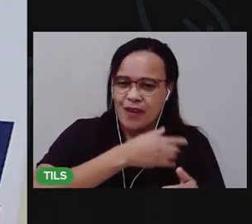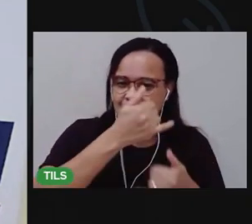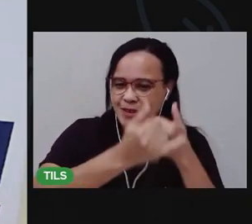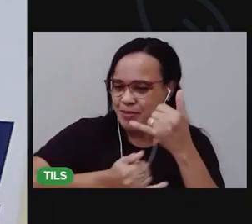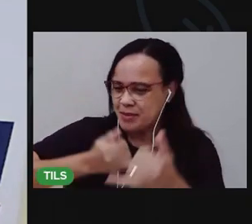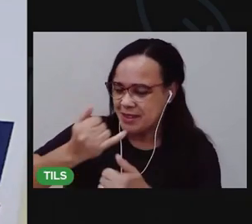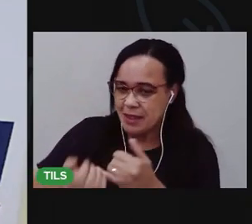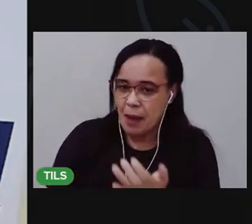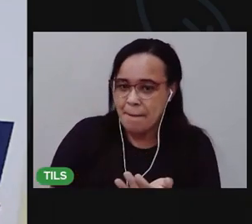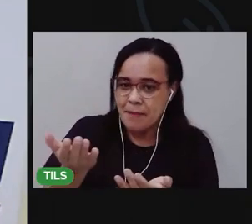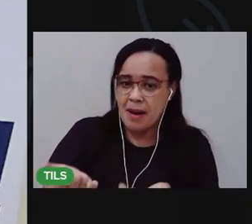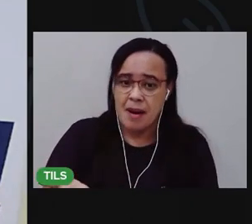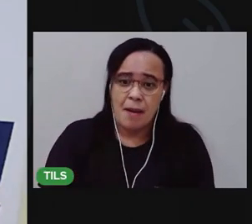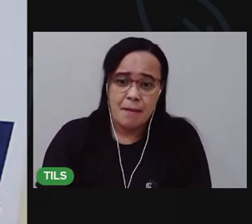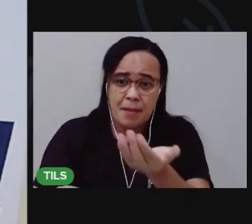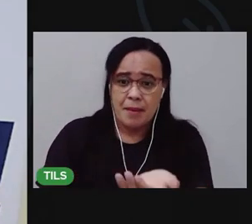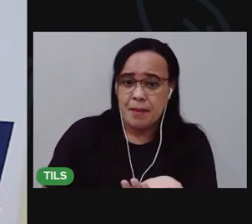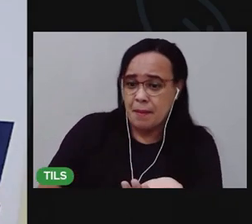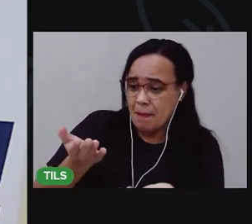peteca.